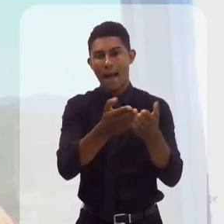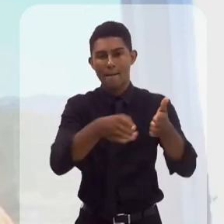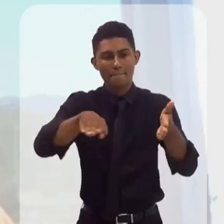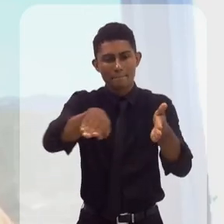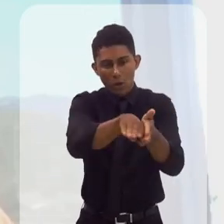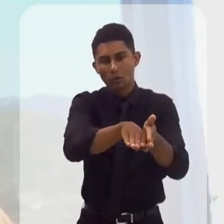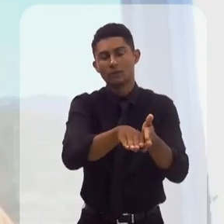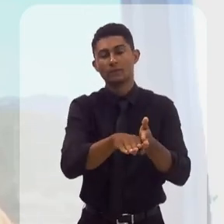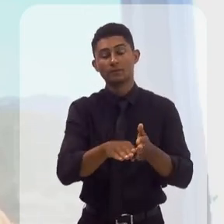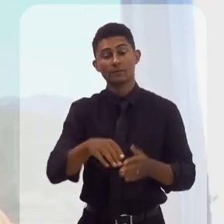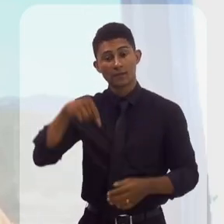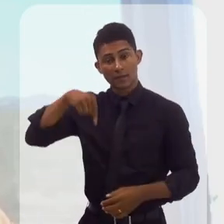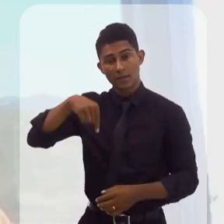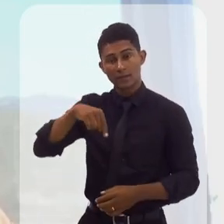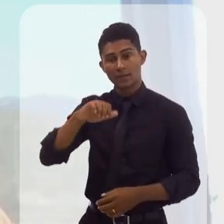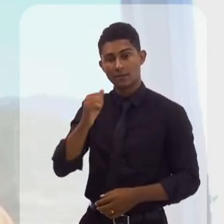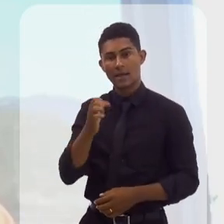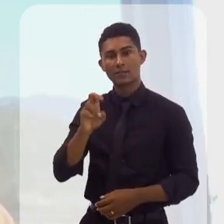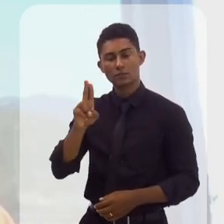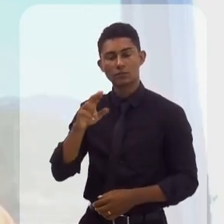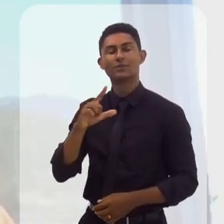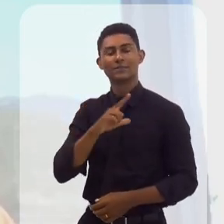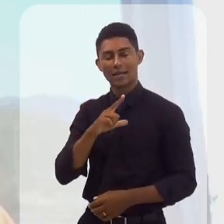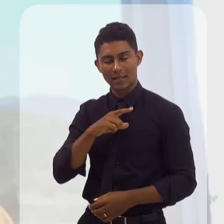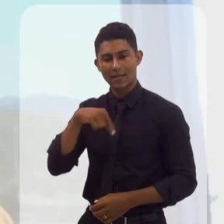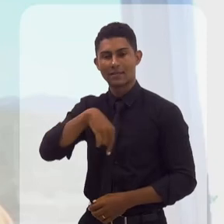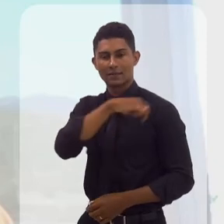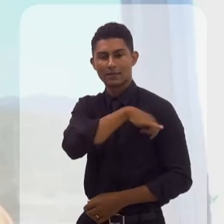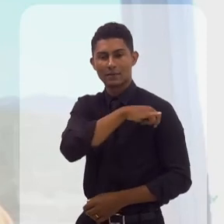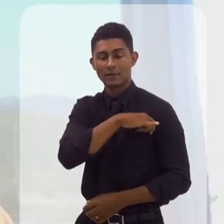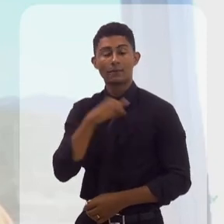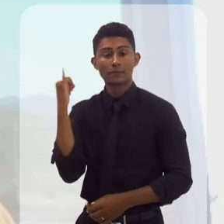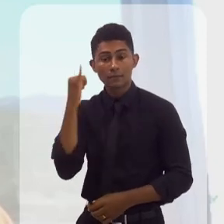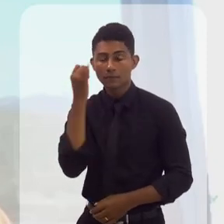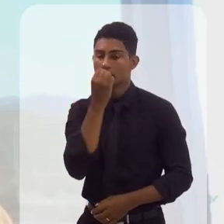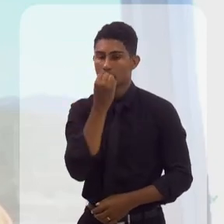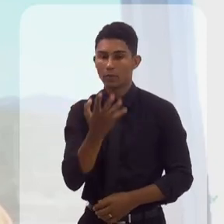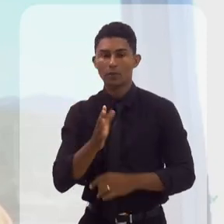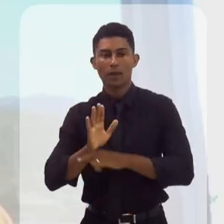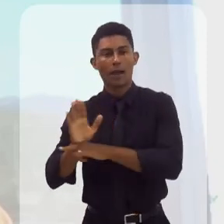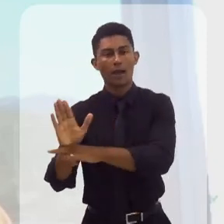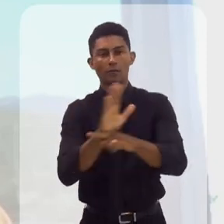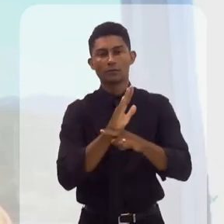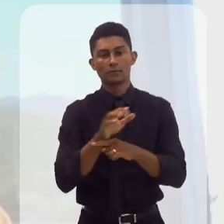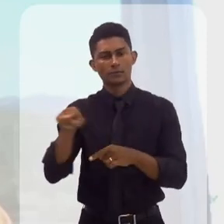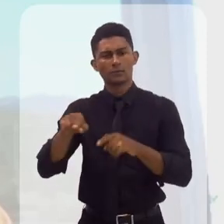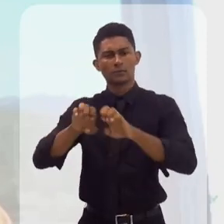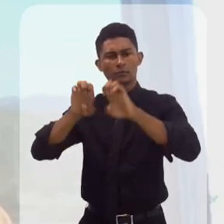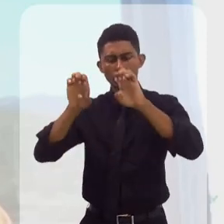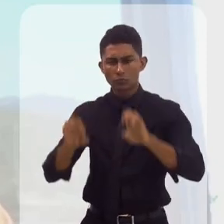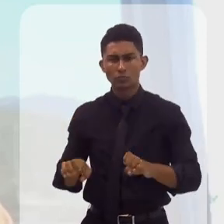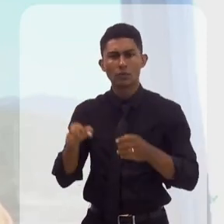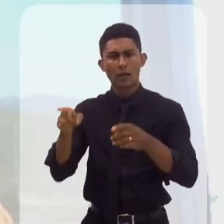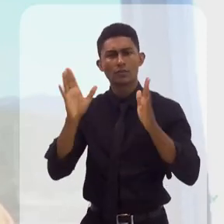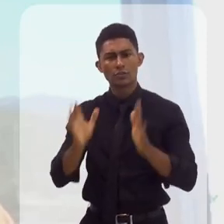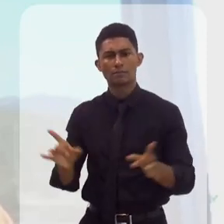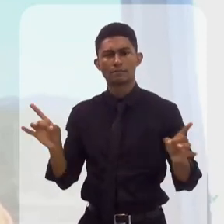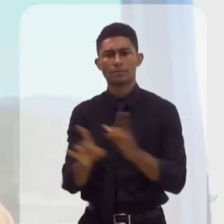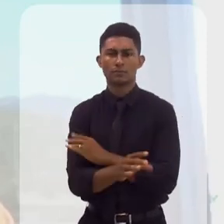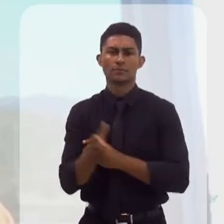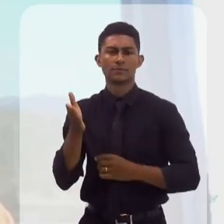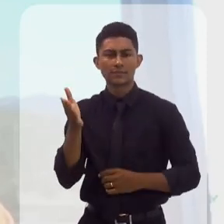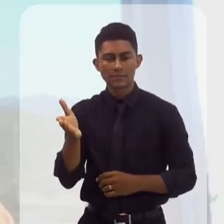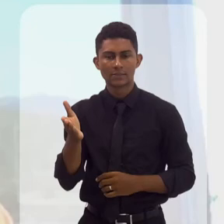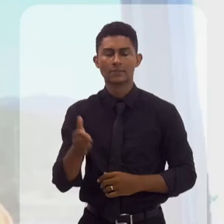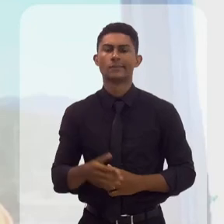Porto do Açú, um diferencial bastante importante para a competitividade dessa indústria. E é uma infraestrutura portuária pronta,